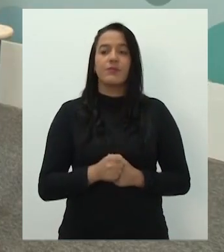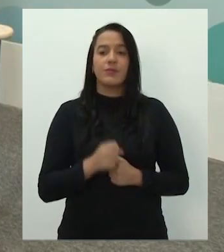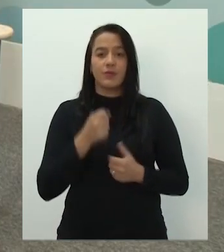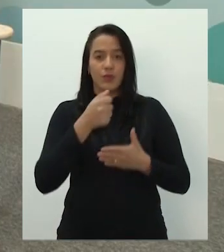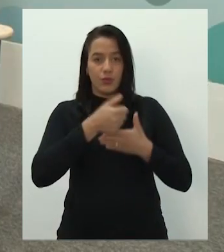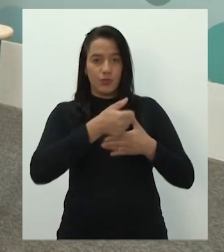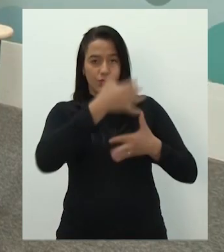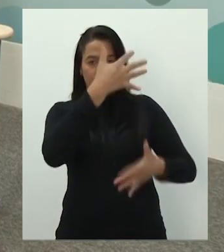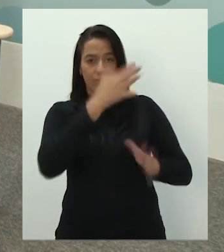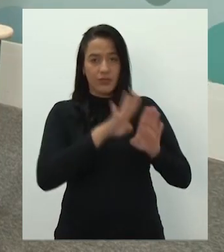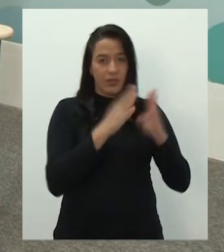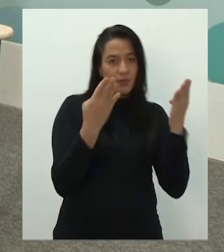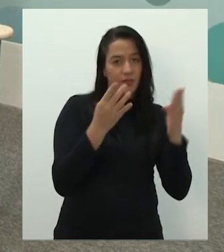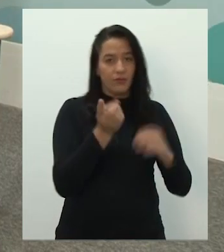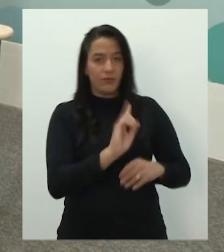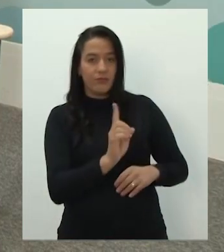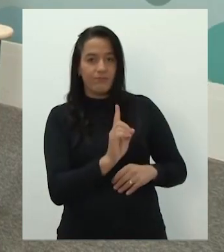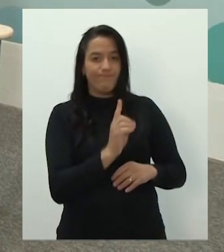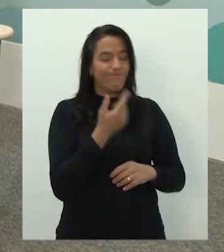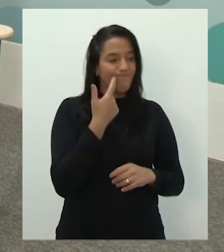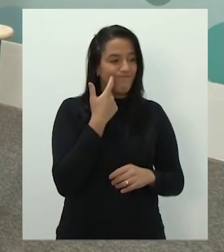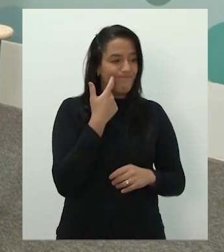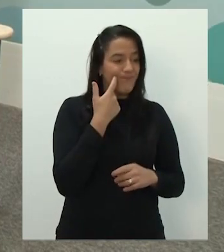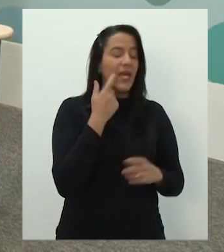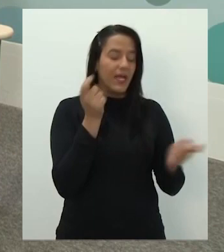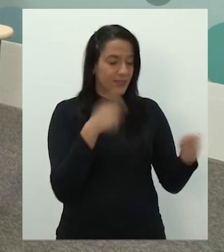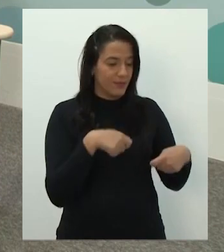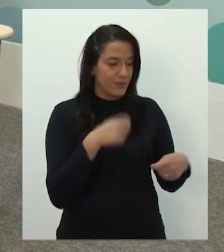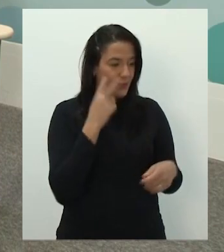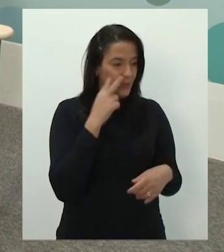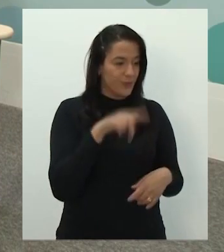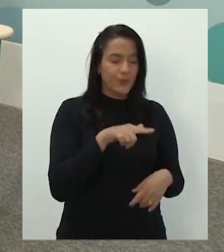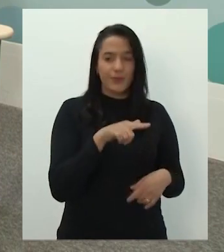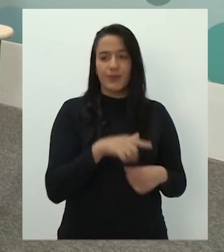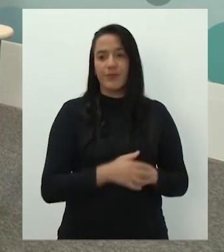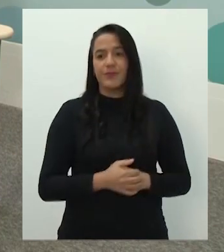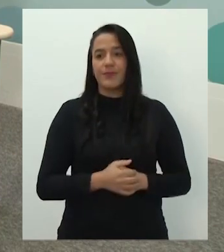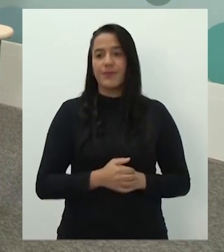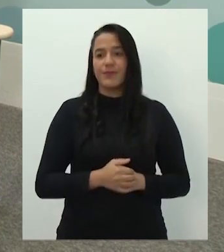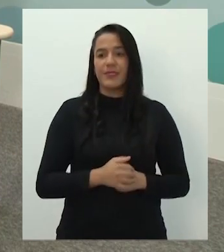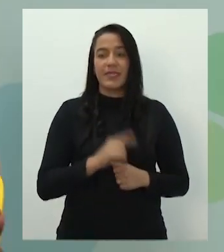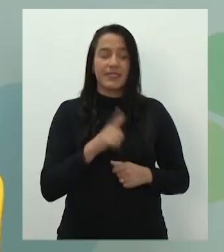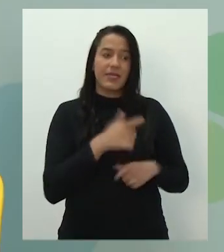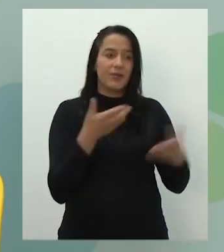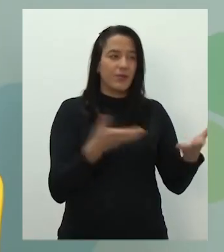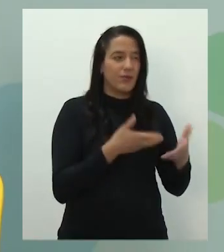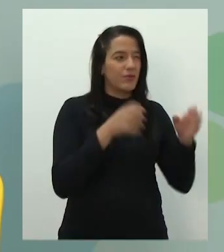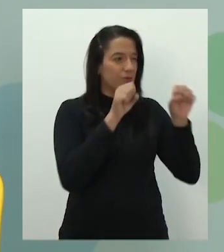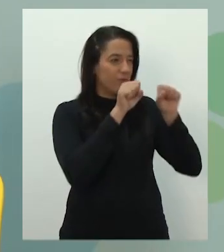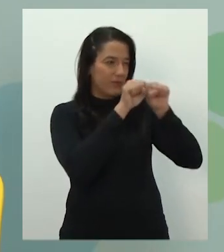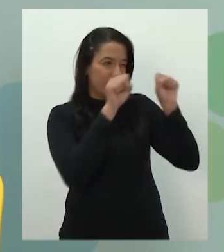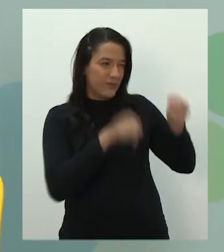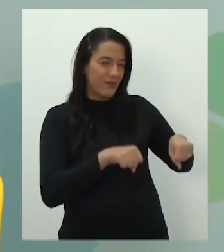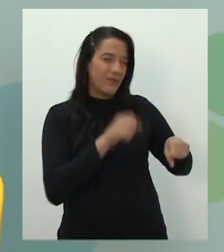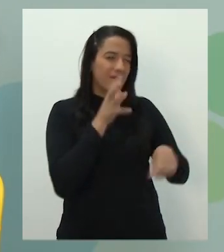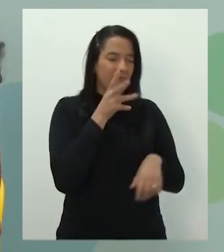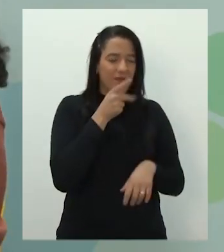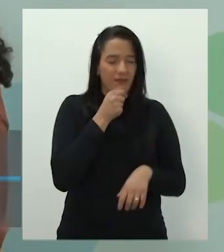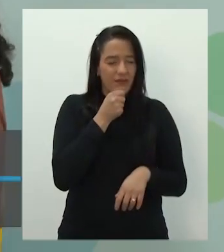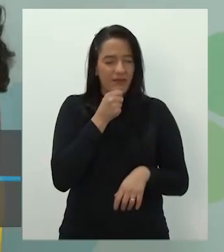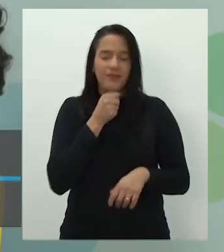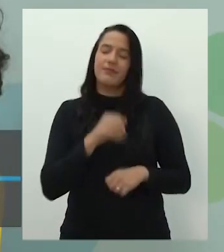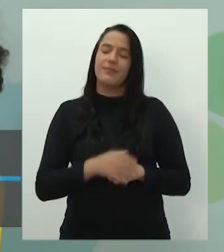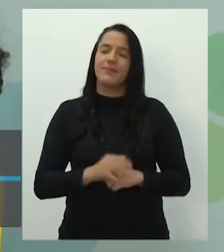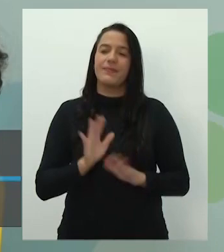Ainda não, mas já está. Eu não estou conseguindo abrir. Ah, agora eu acho que vou, porque os temas estão um pouquinho devagar aqui. E